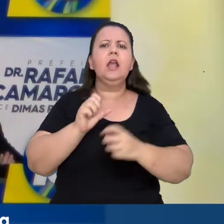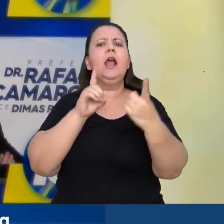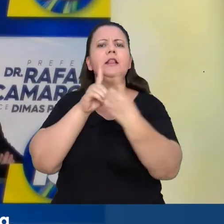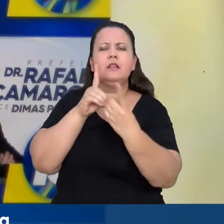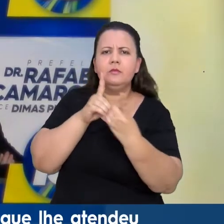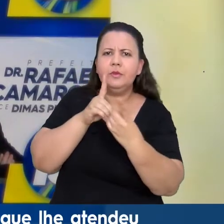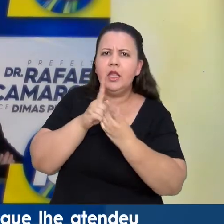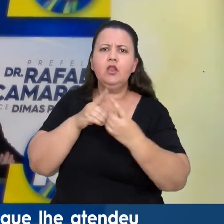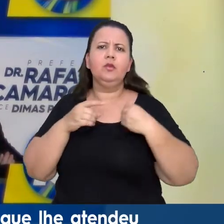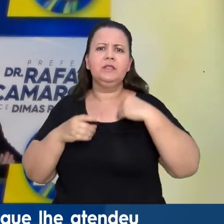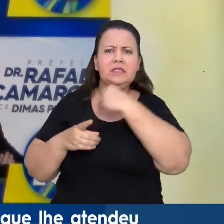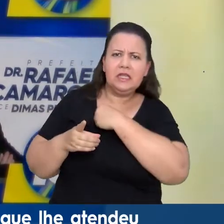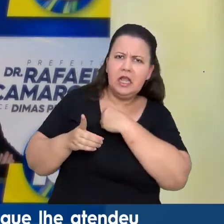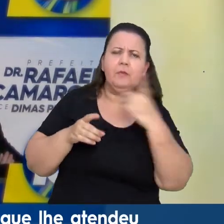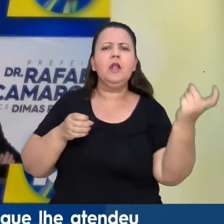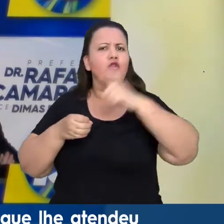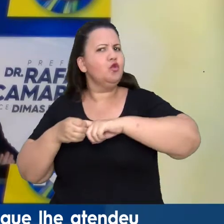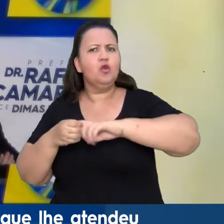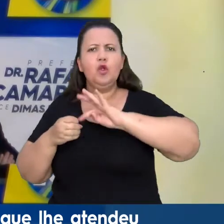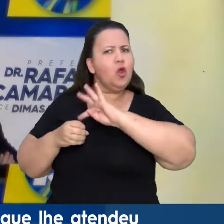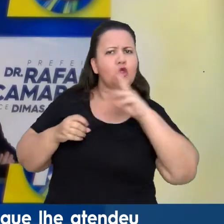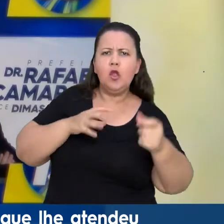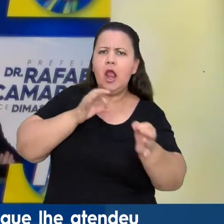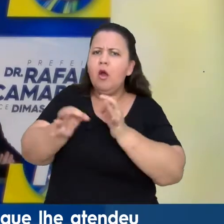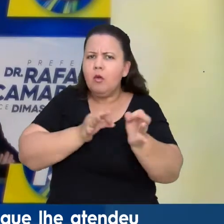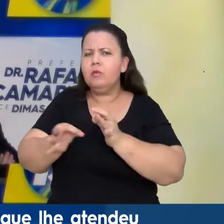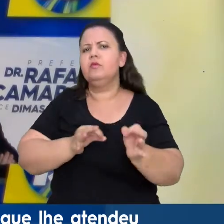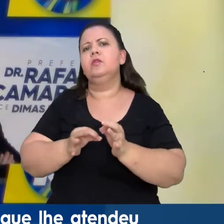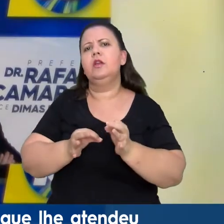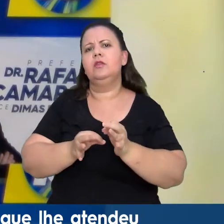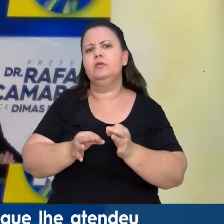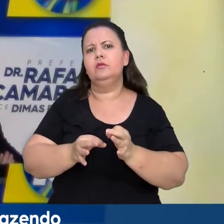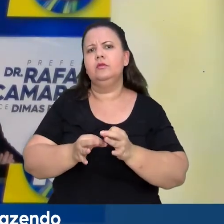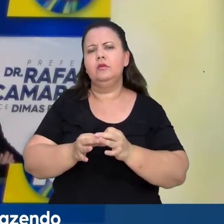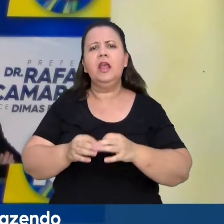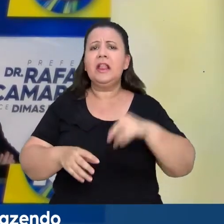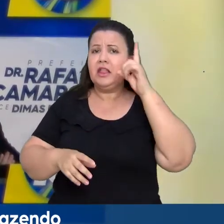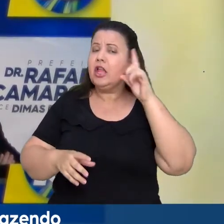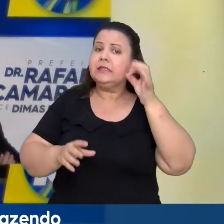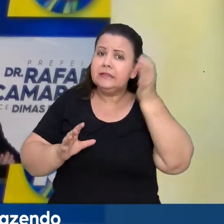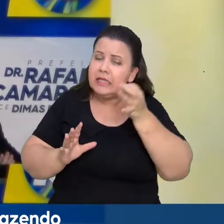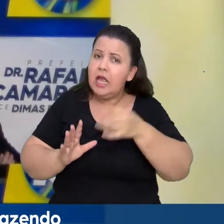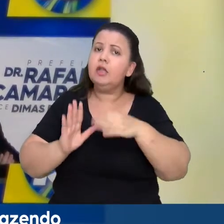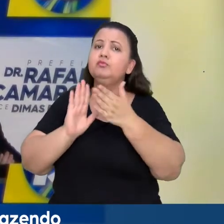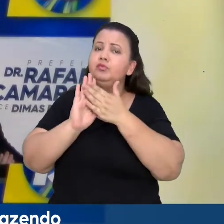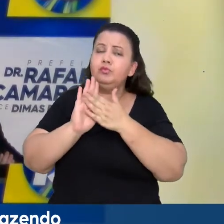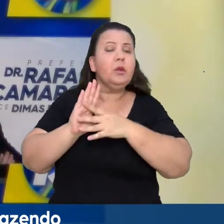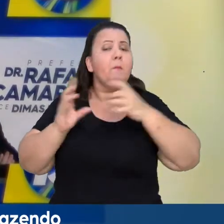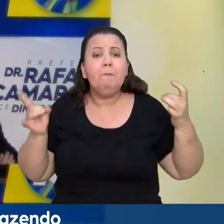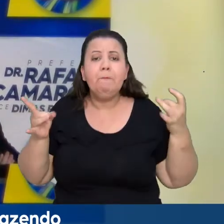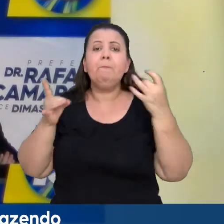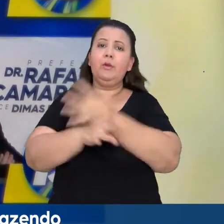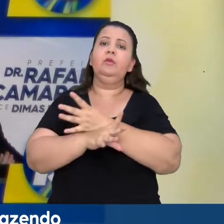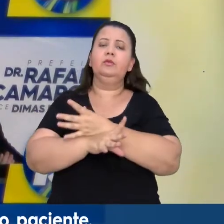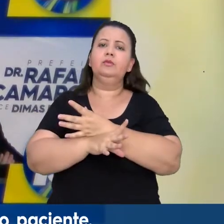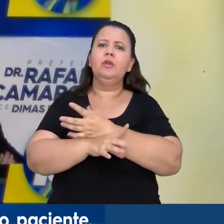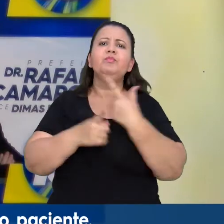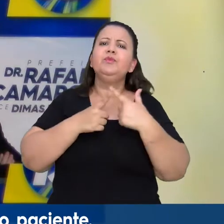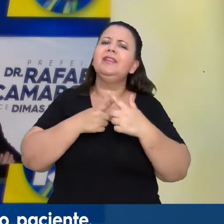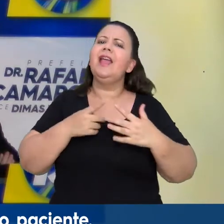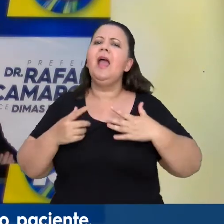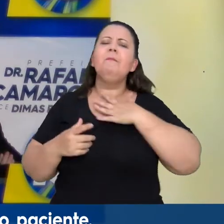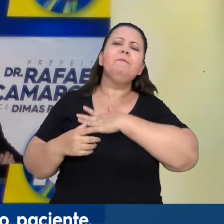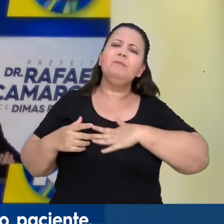no mesmo dia com as datas de todos os exames e retorno com o médico que lhe atendeu. Já agendadas e melhor, tudo no mesmo lugar, trazendo